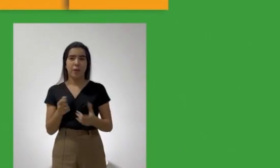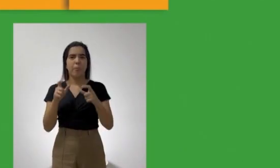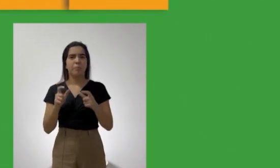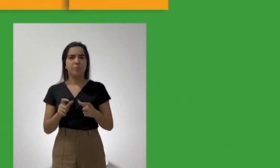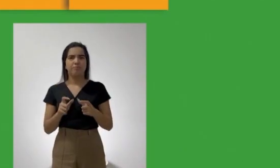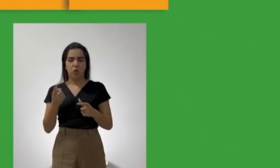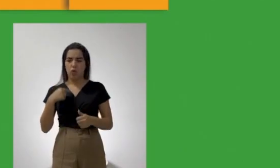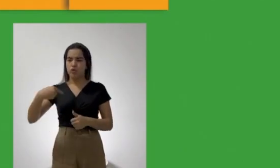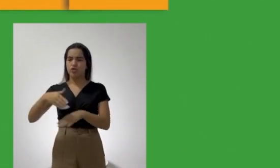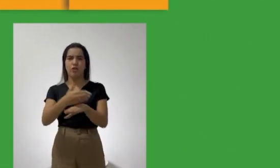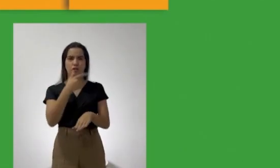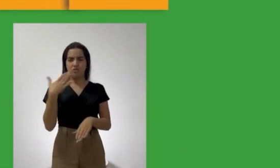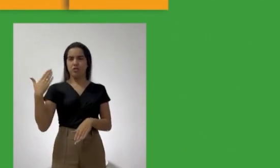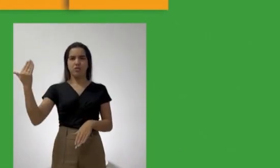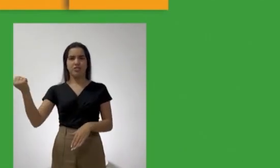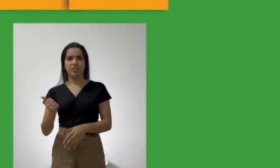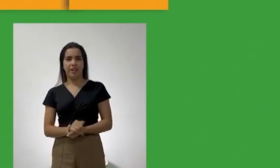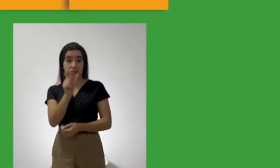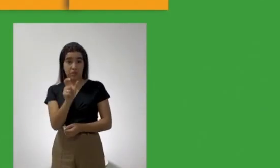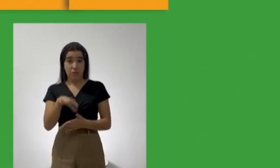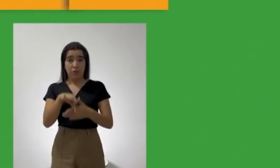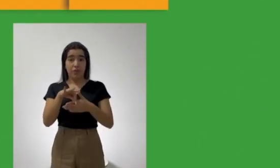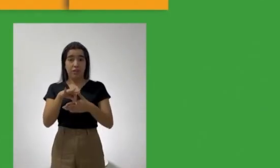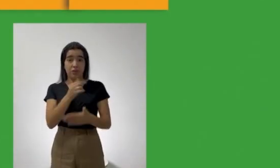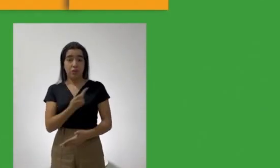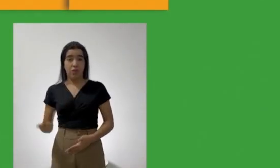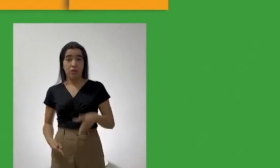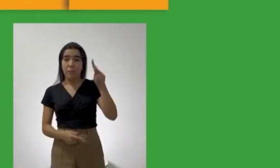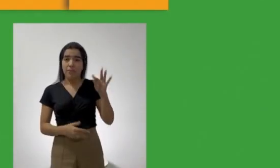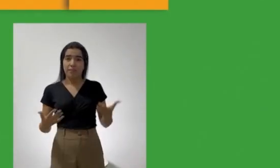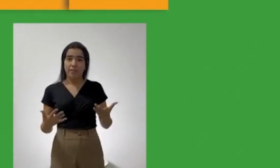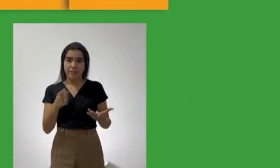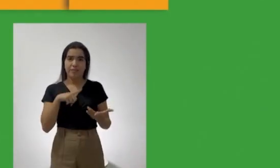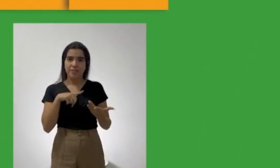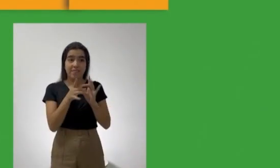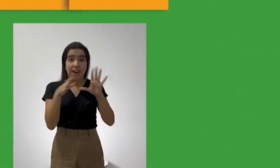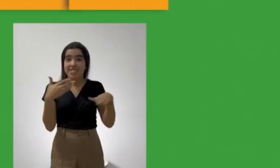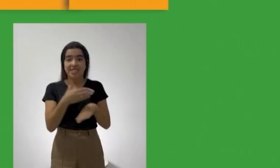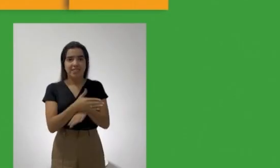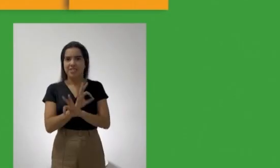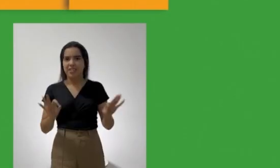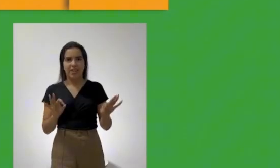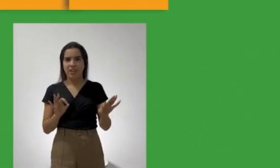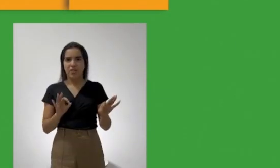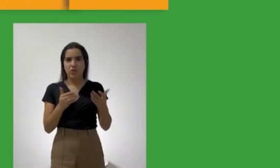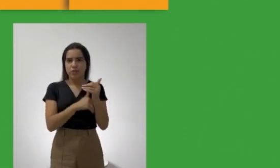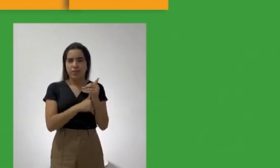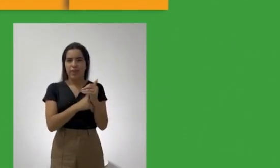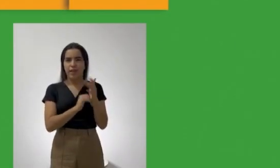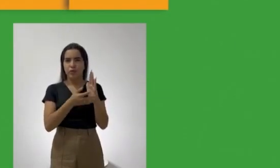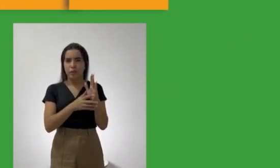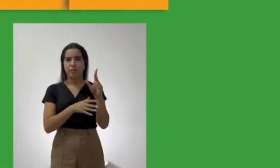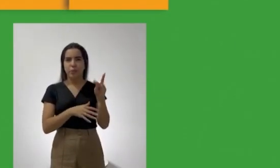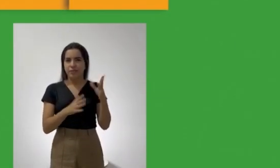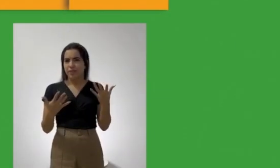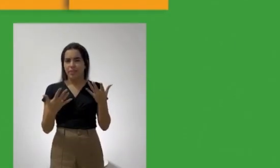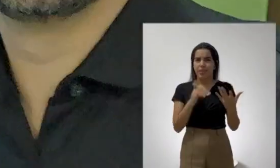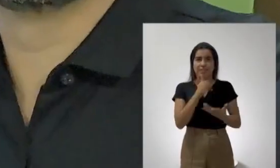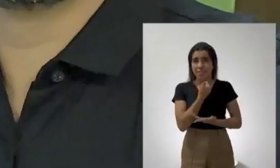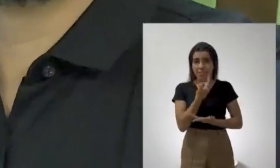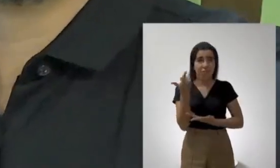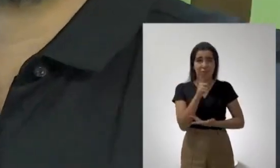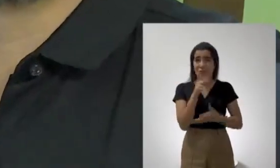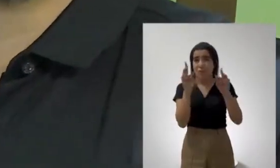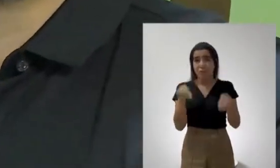O senhor teve acesso livre aos bastidores do governo PT e, infelizmente, não consegui nem terminar essa obra do BRT aqui, quando o senhor poderia ter atuado nesse sentido.